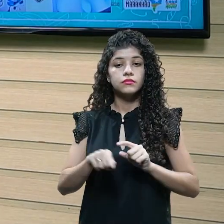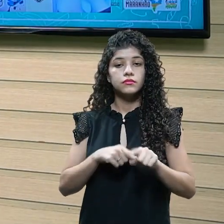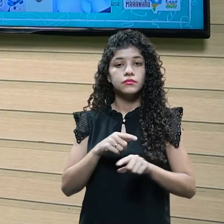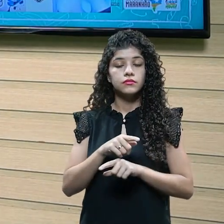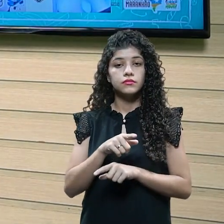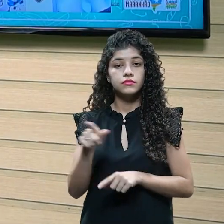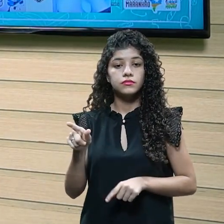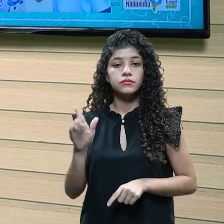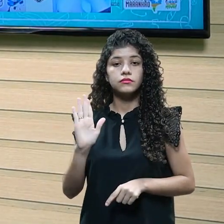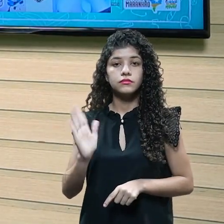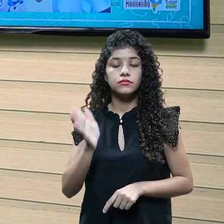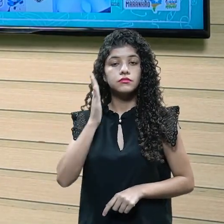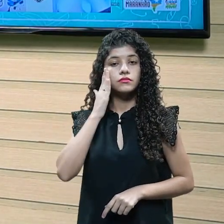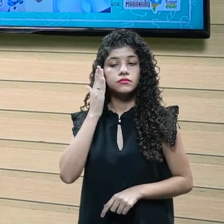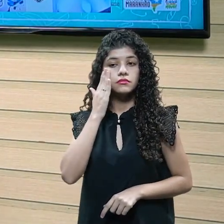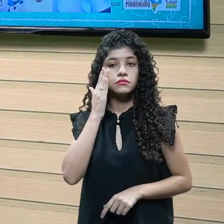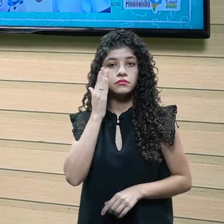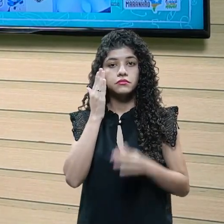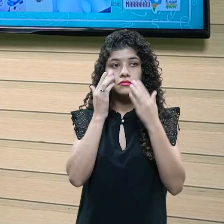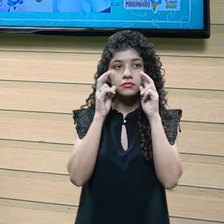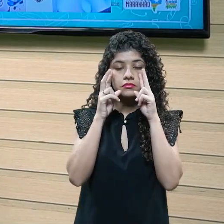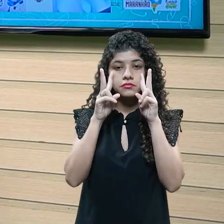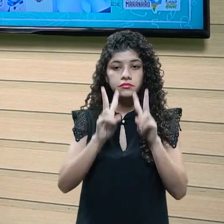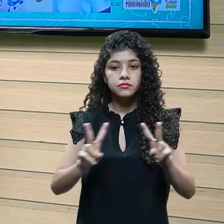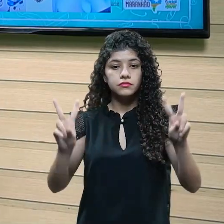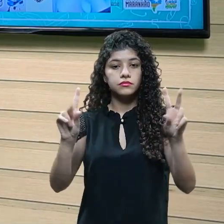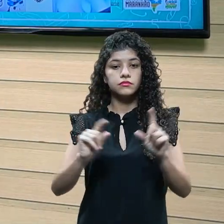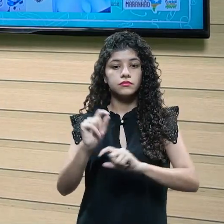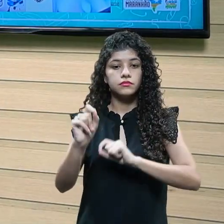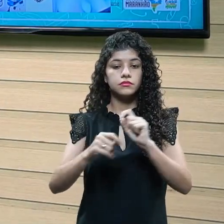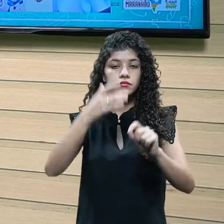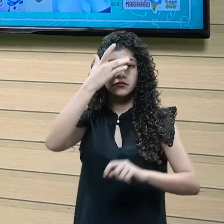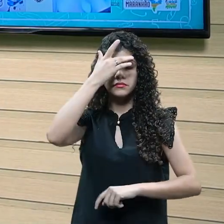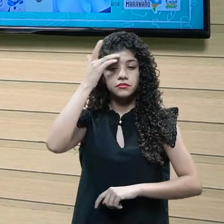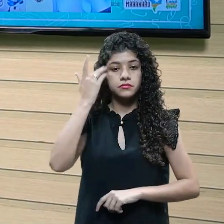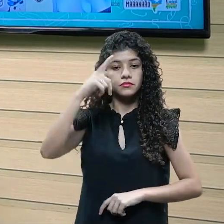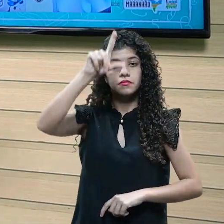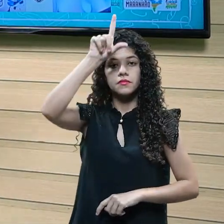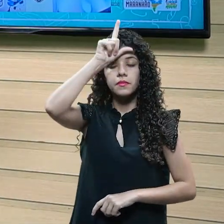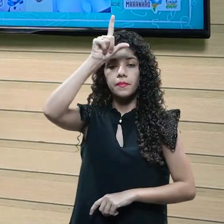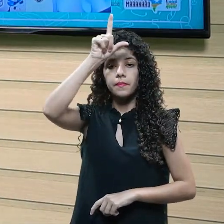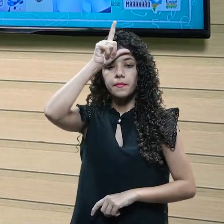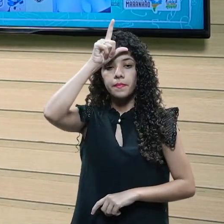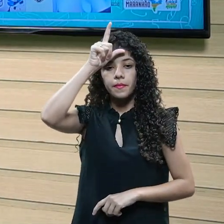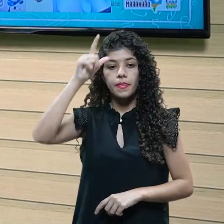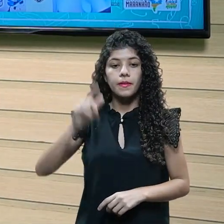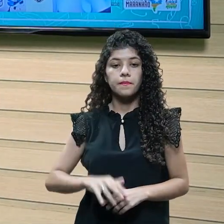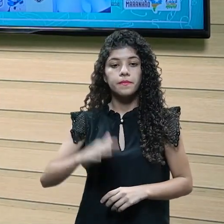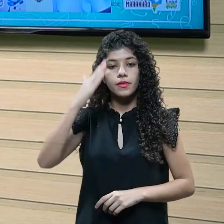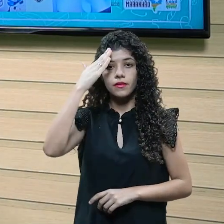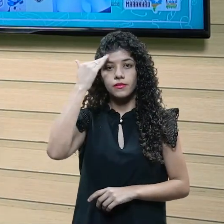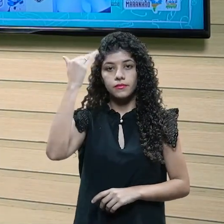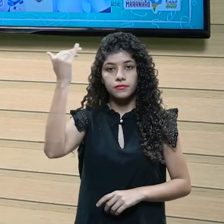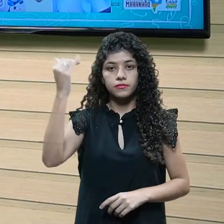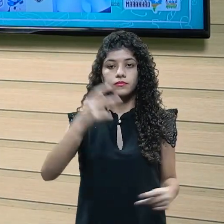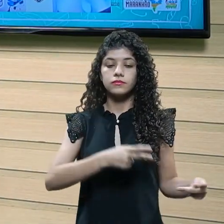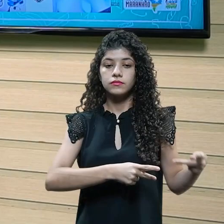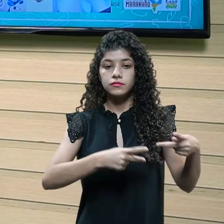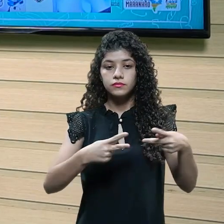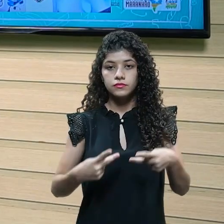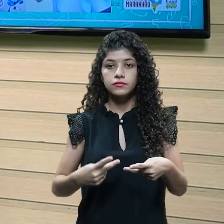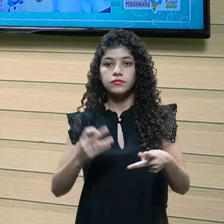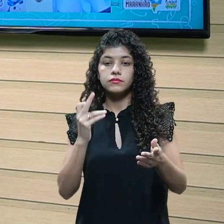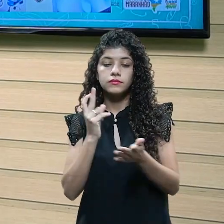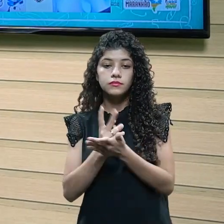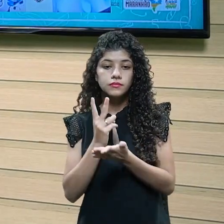devem ter visto, né? Geralmente, as pessoas públicas e celebridades, elas são sempre convidadas, né?